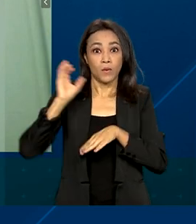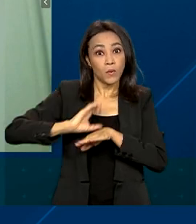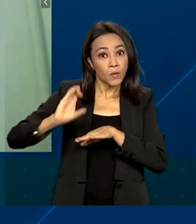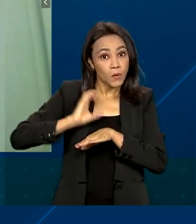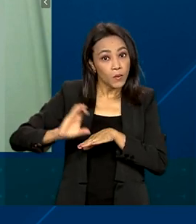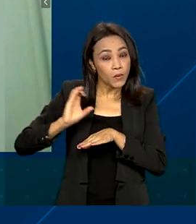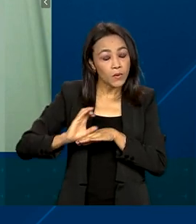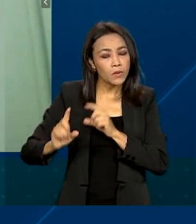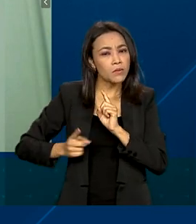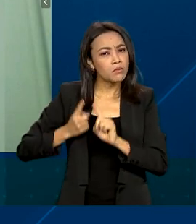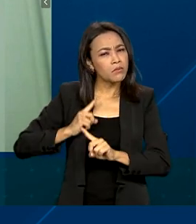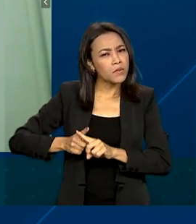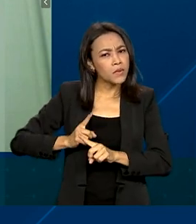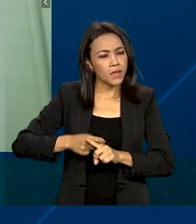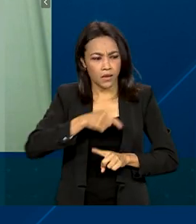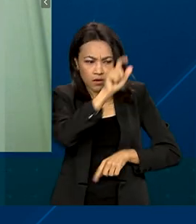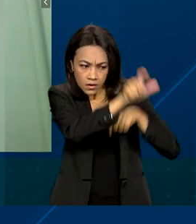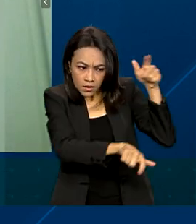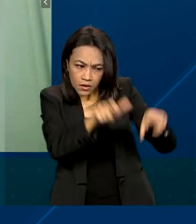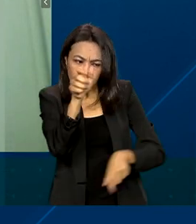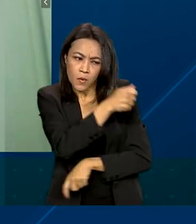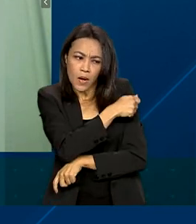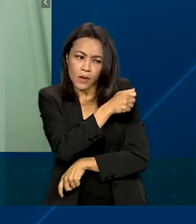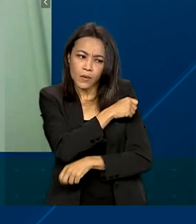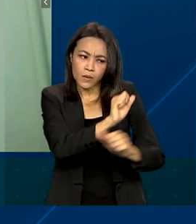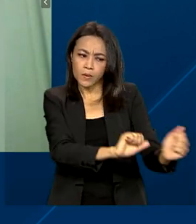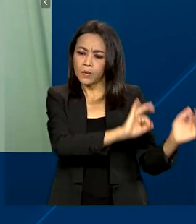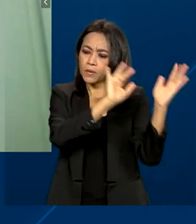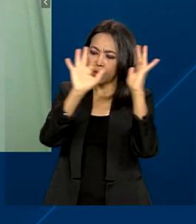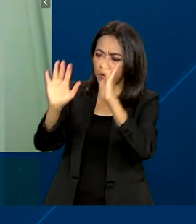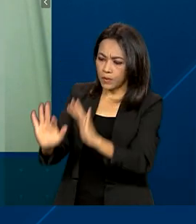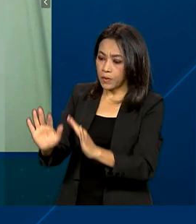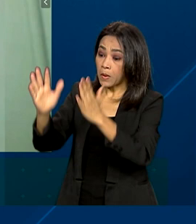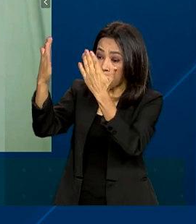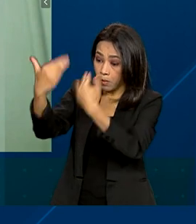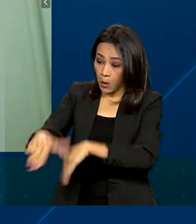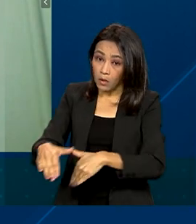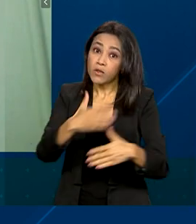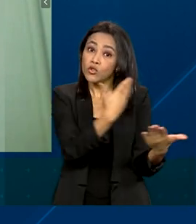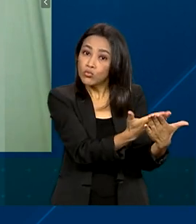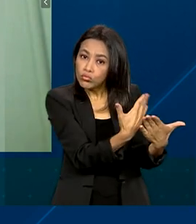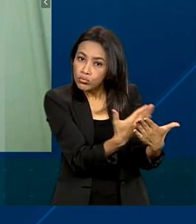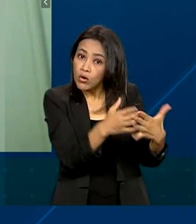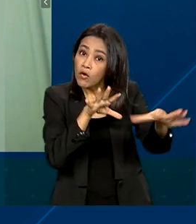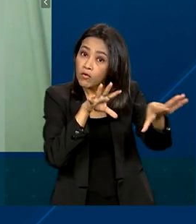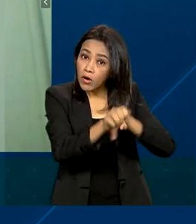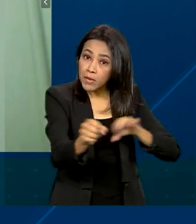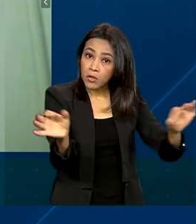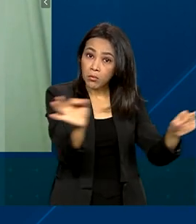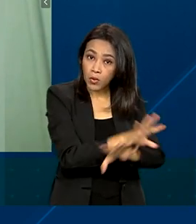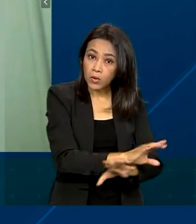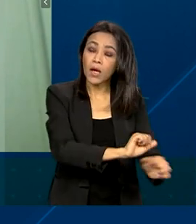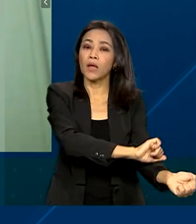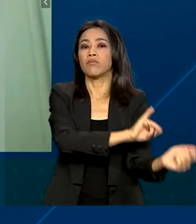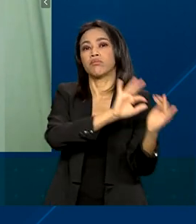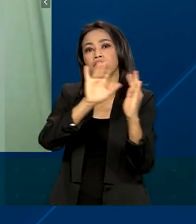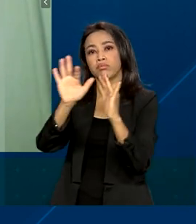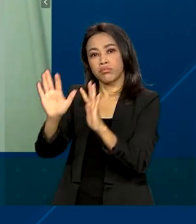quê? Porque o aluno vai fazer uma prova ao concluir o seu curso e essa nota